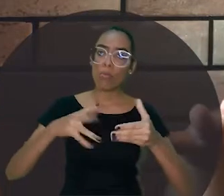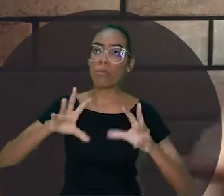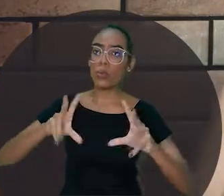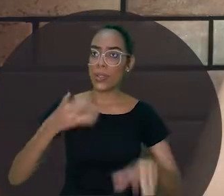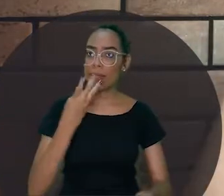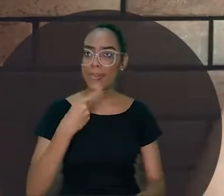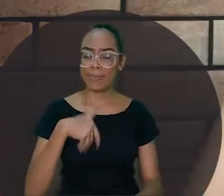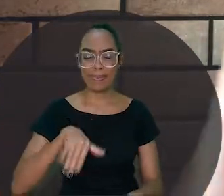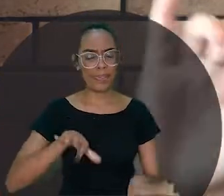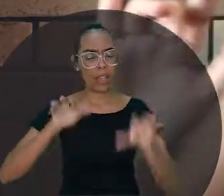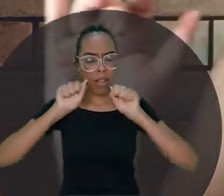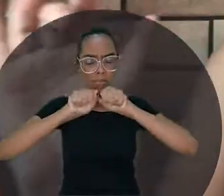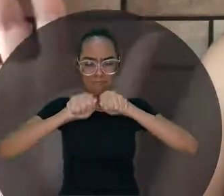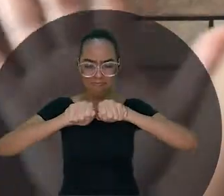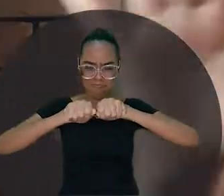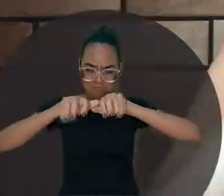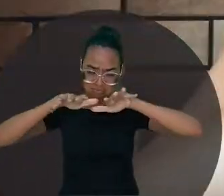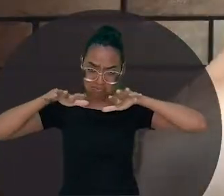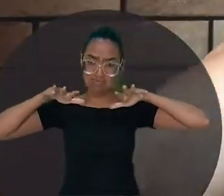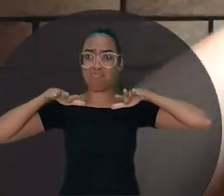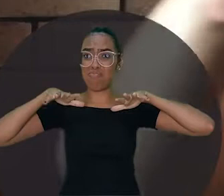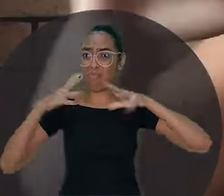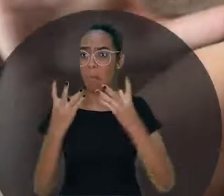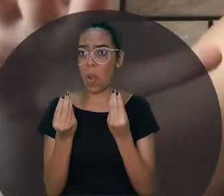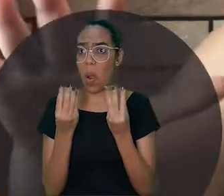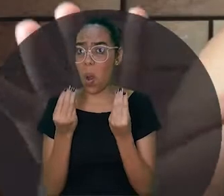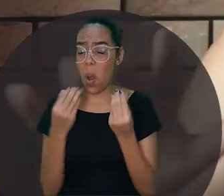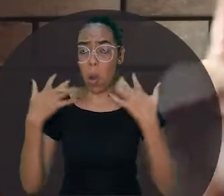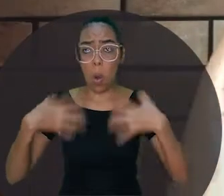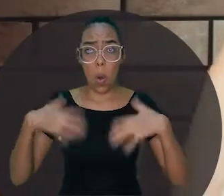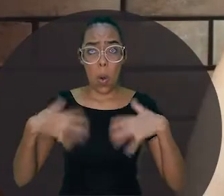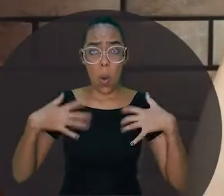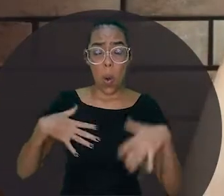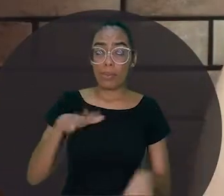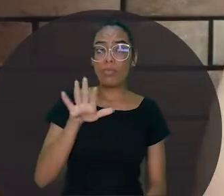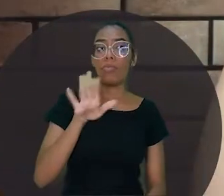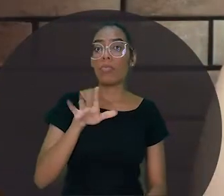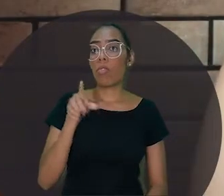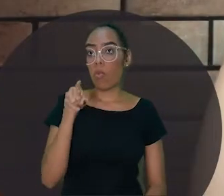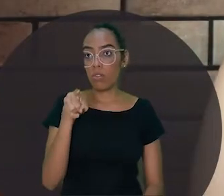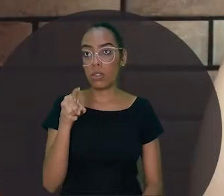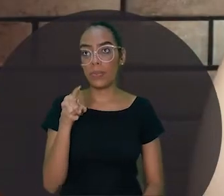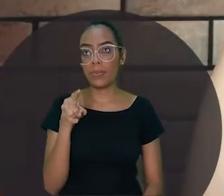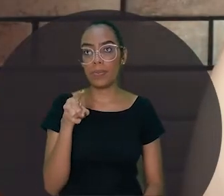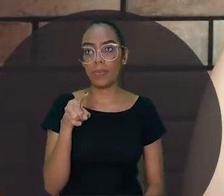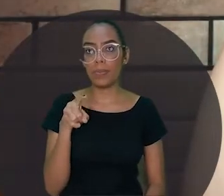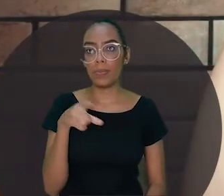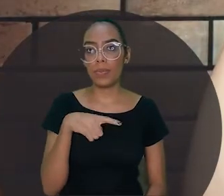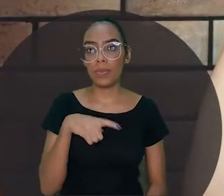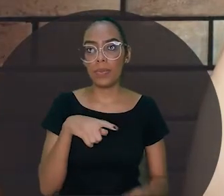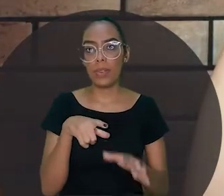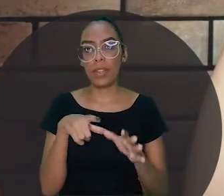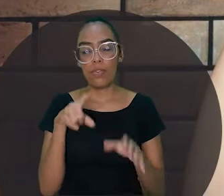crianças. Ele olhou aquela multidão de crianças e disse Crianças, eu tenho uma